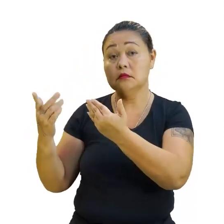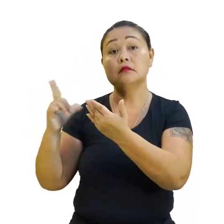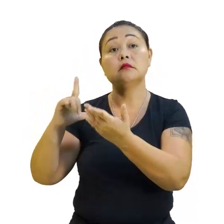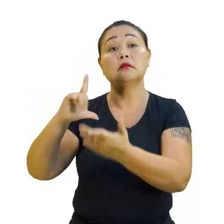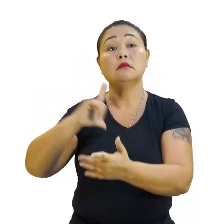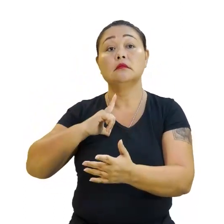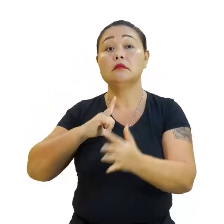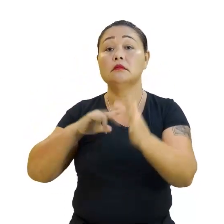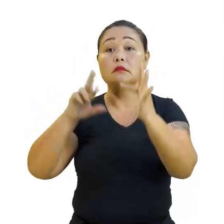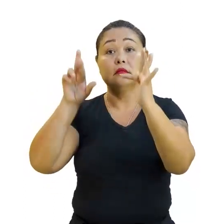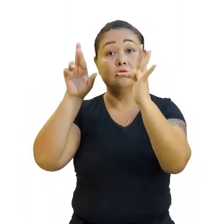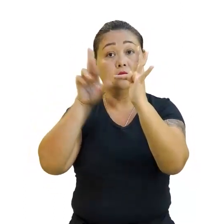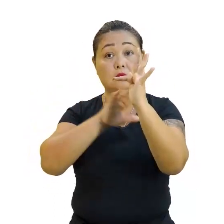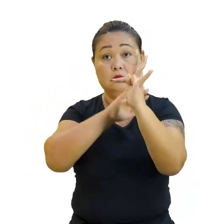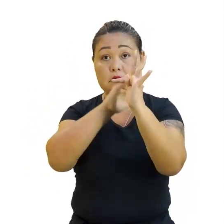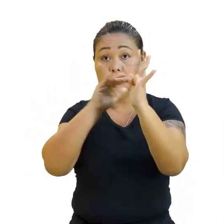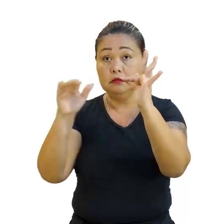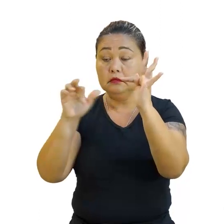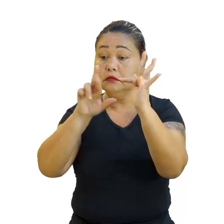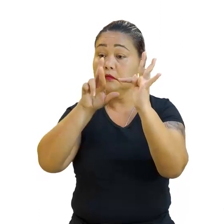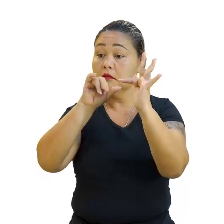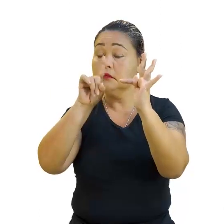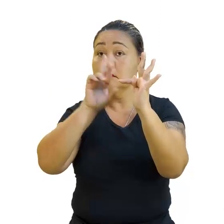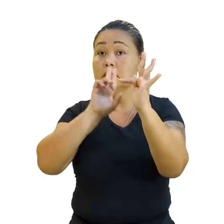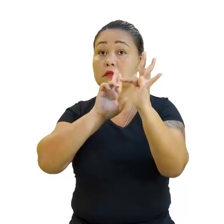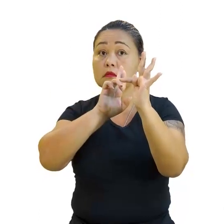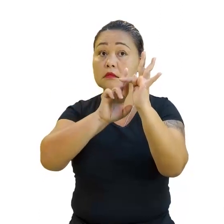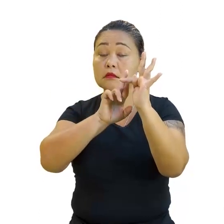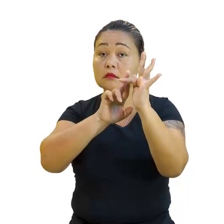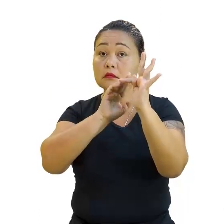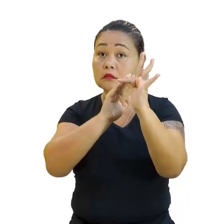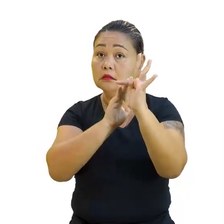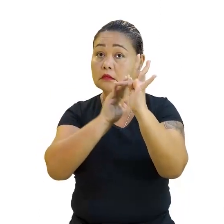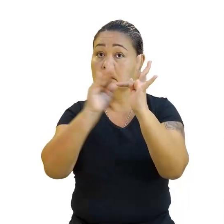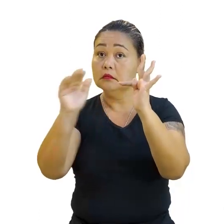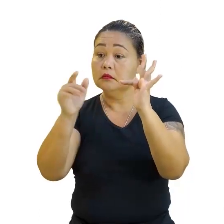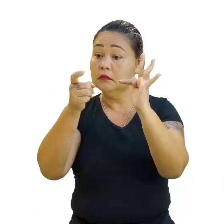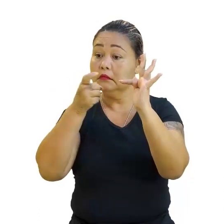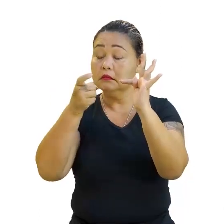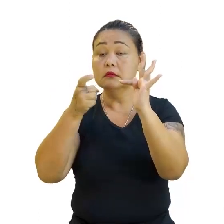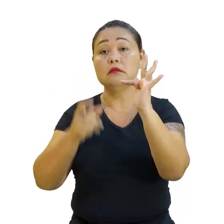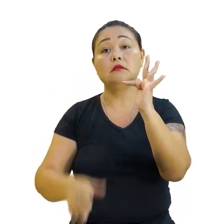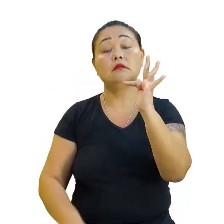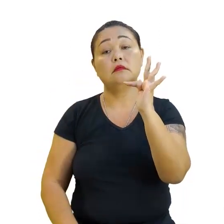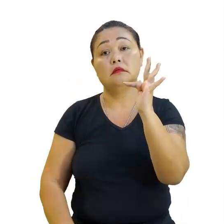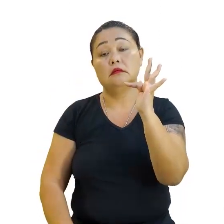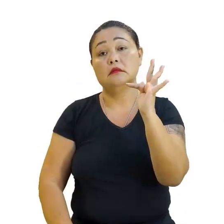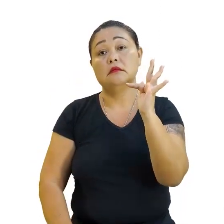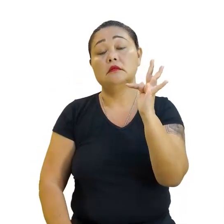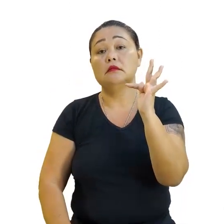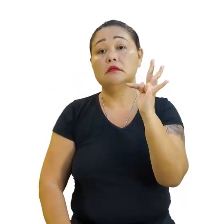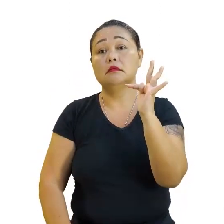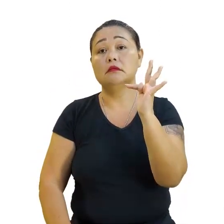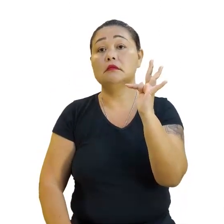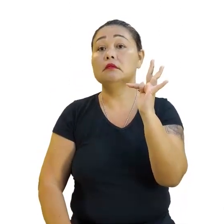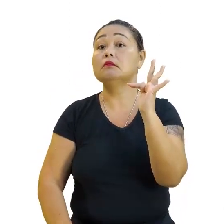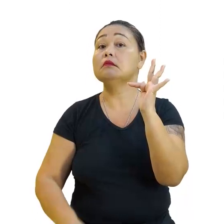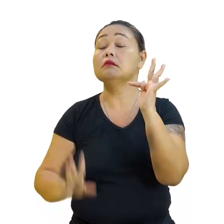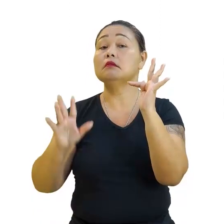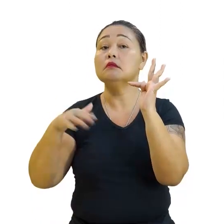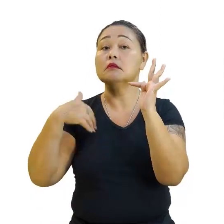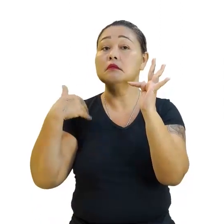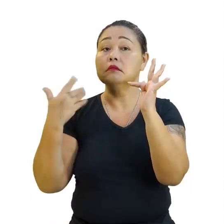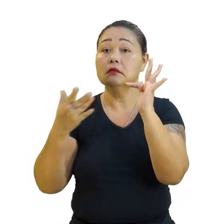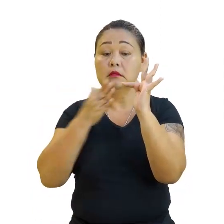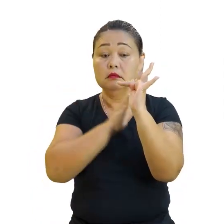raiz, olha só, aqui a raiz. Raiz é o ponto que toca o eixo X. Perfeito. Na